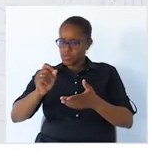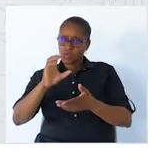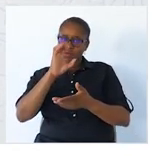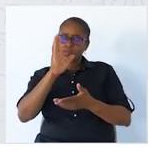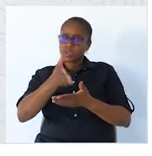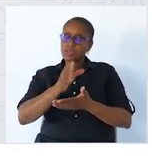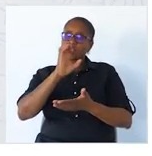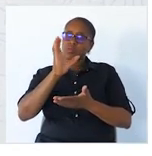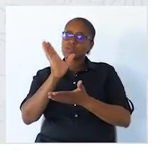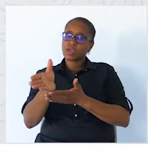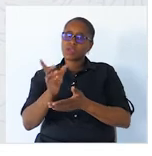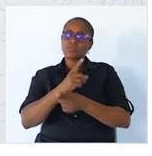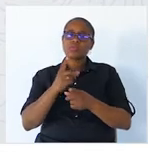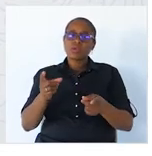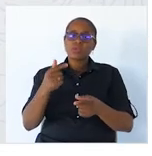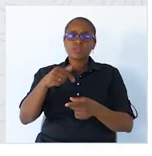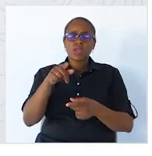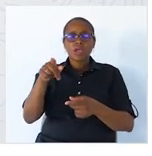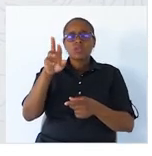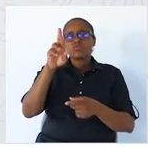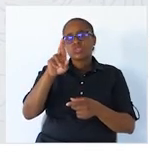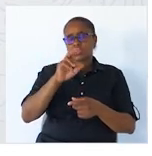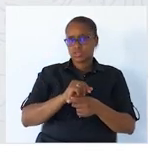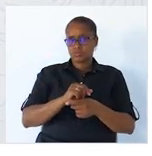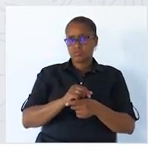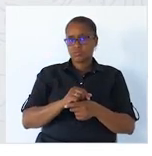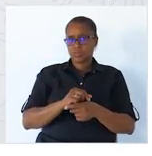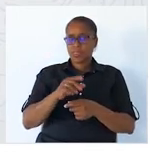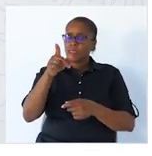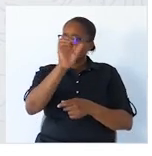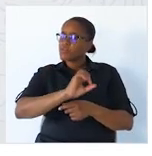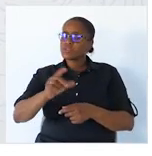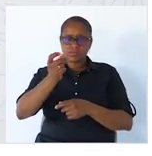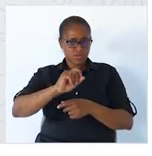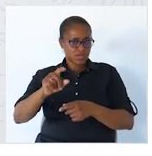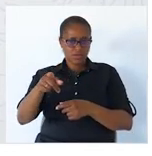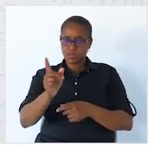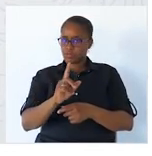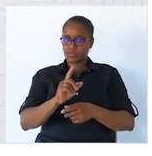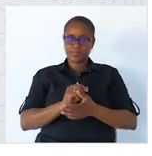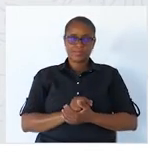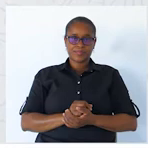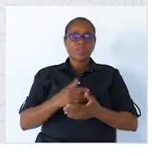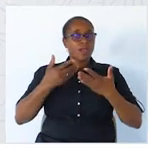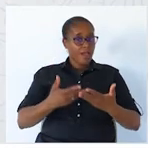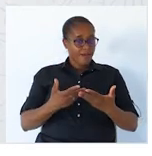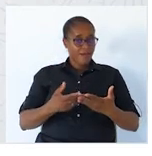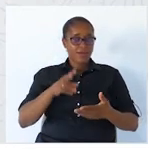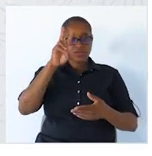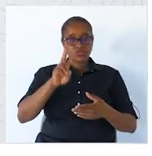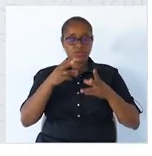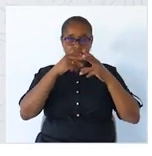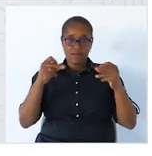complemento direto e o complemento indireto? Porque está ali um X. Está um X, vocês não precisam completar ele. Então, agora, segunda